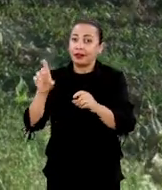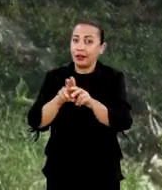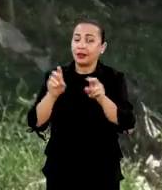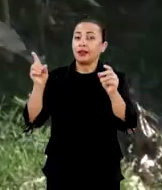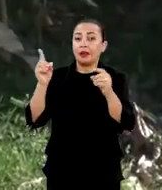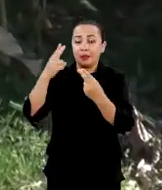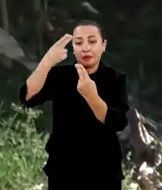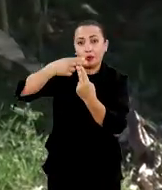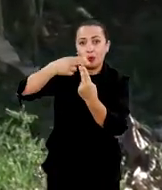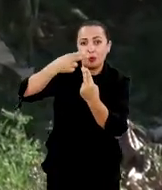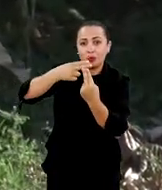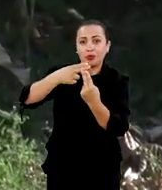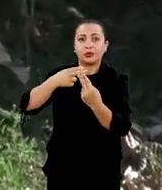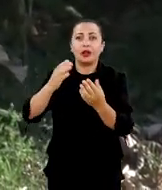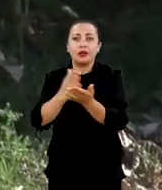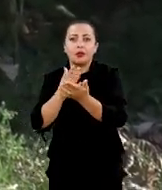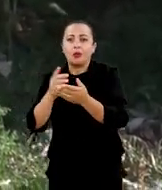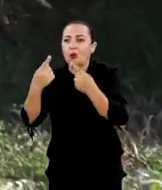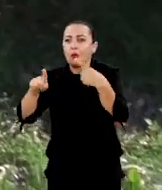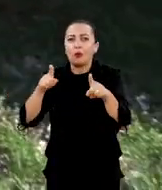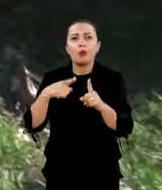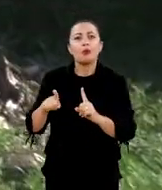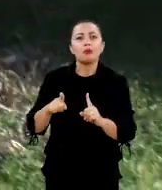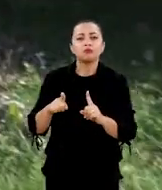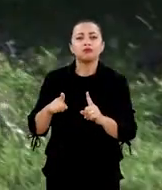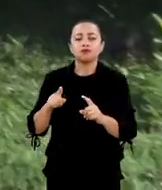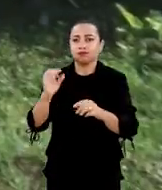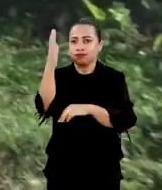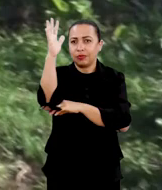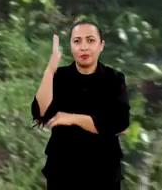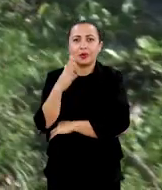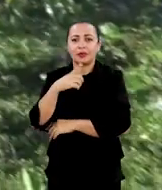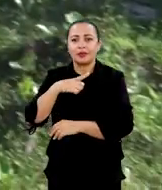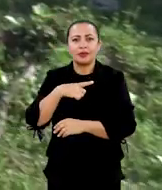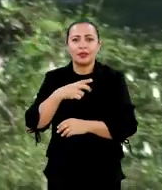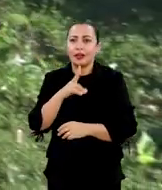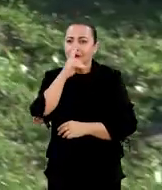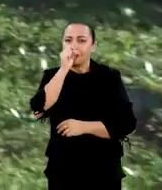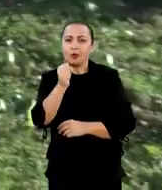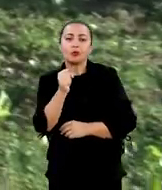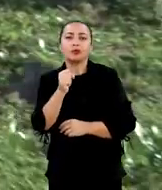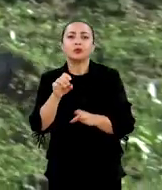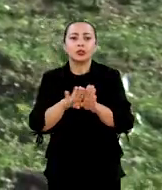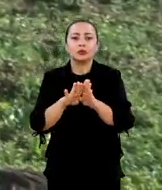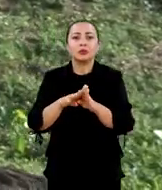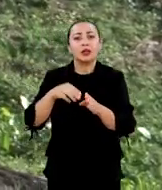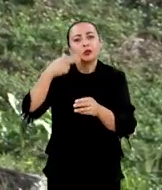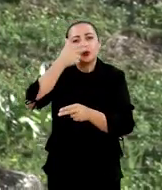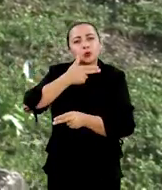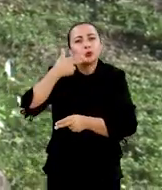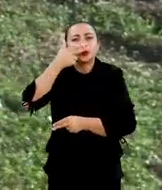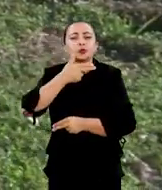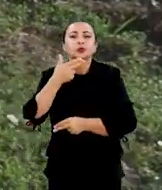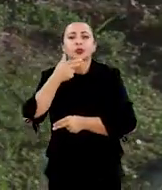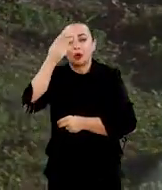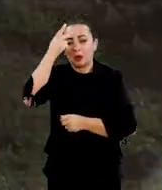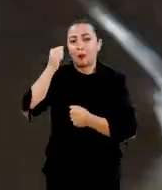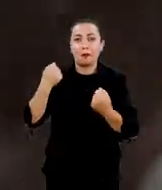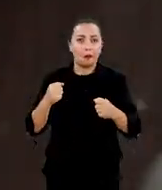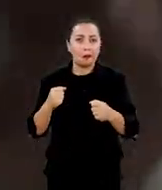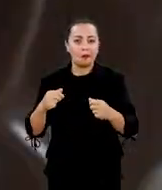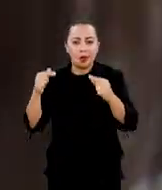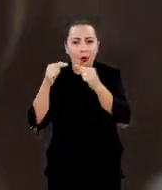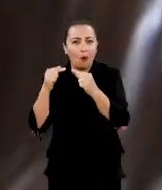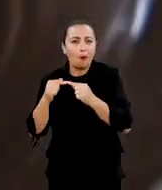situada no Instituto Federal Baiano, alguma outra espécie que tenha potenciais nutricionais